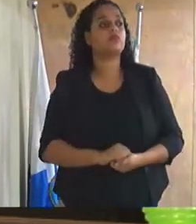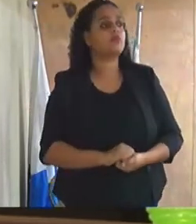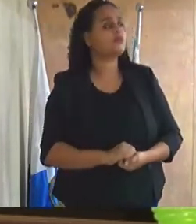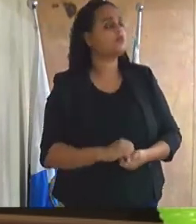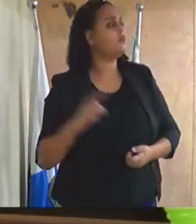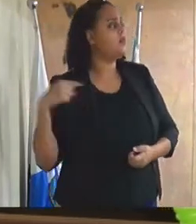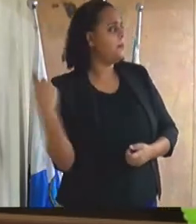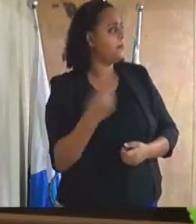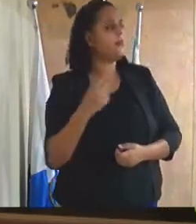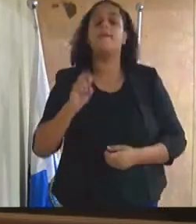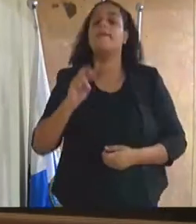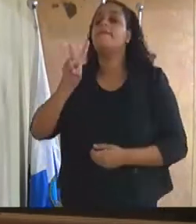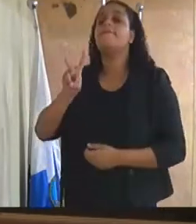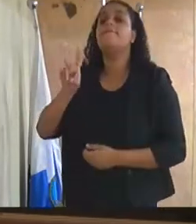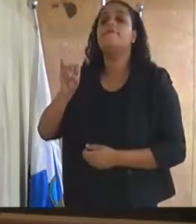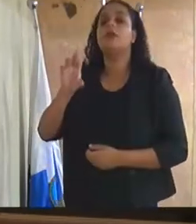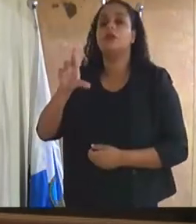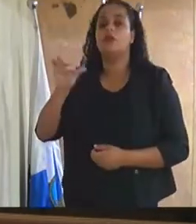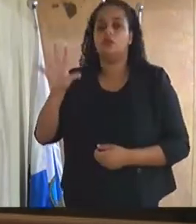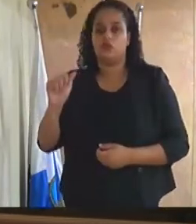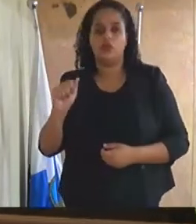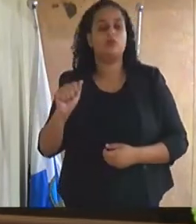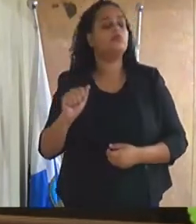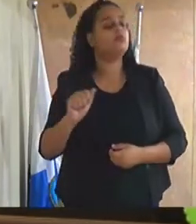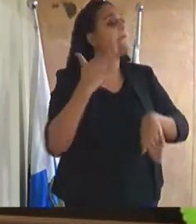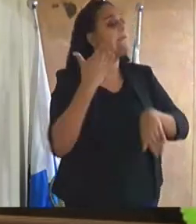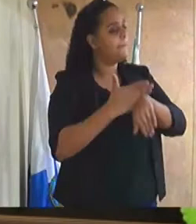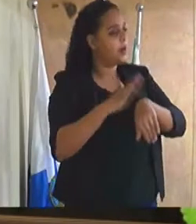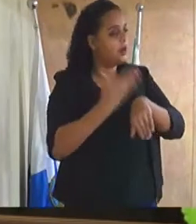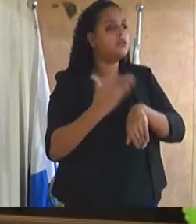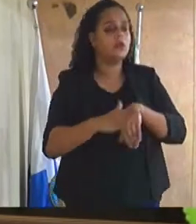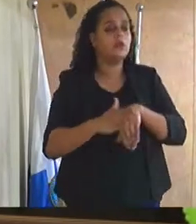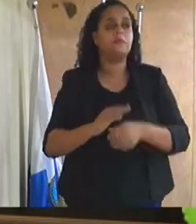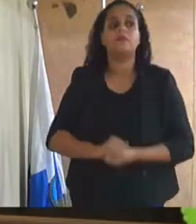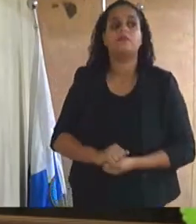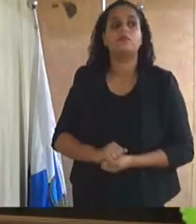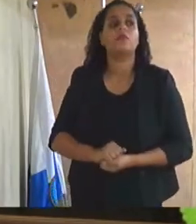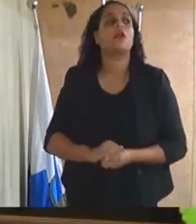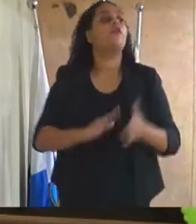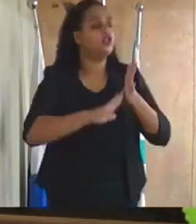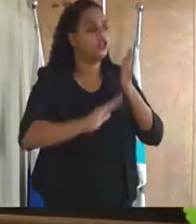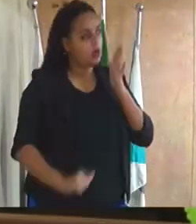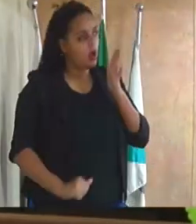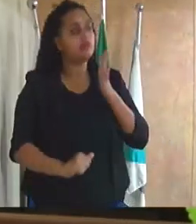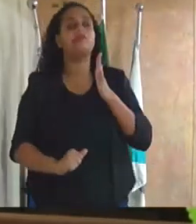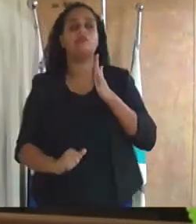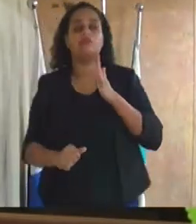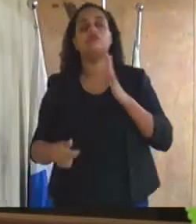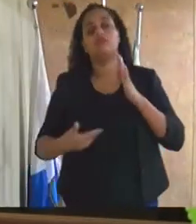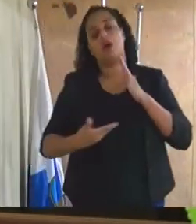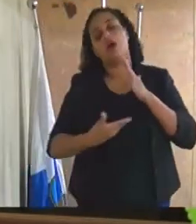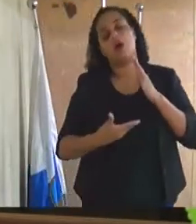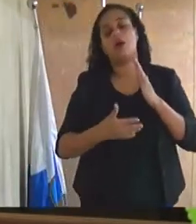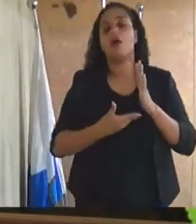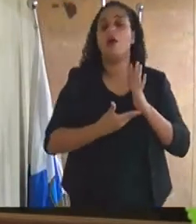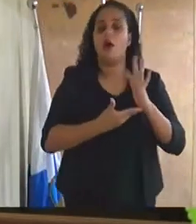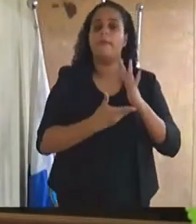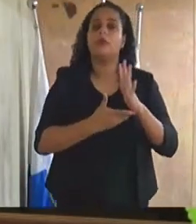ela está ativa, ela está em prática, ela foi tirada nessa casa e ela está agindo. Então,